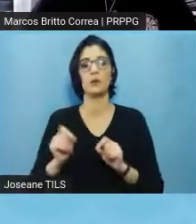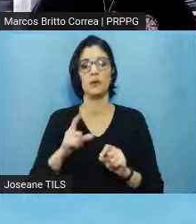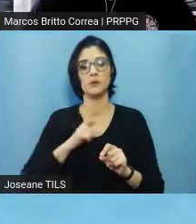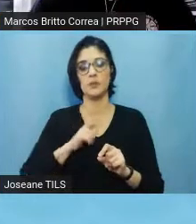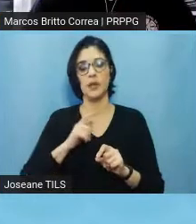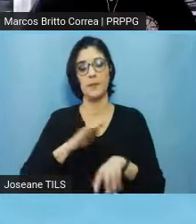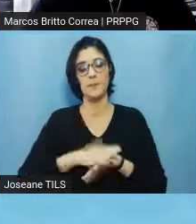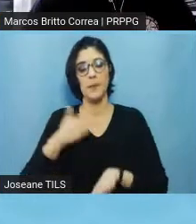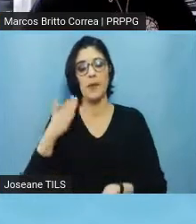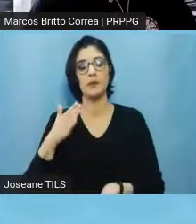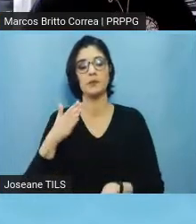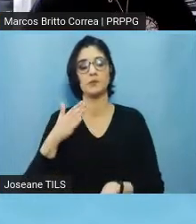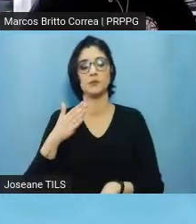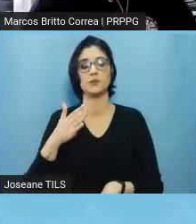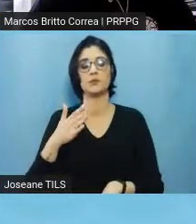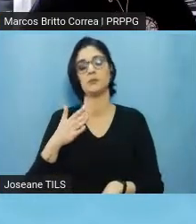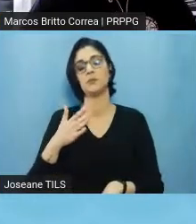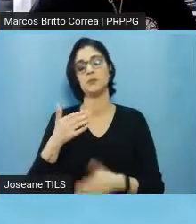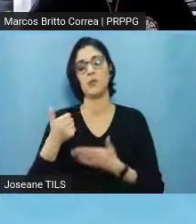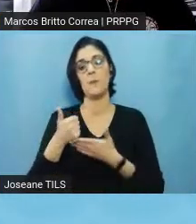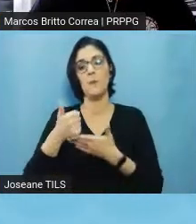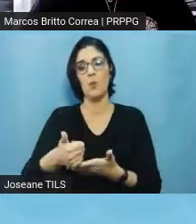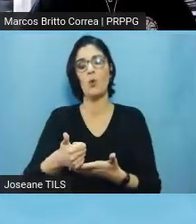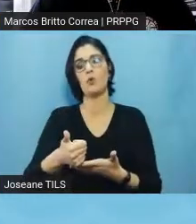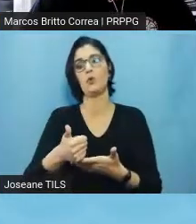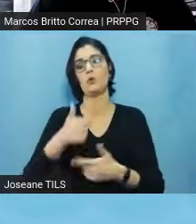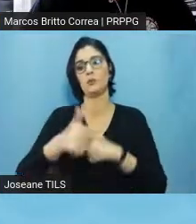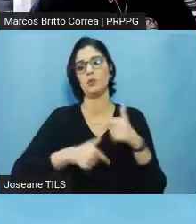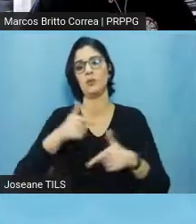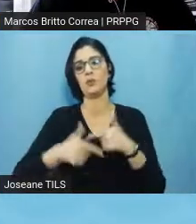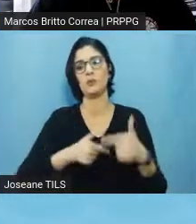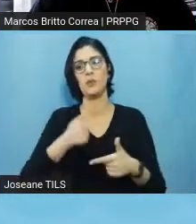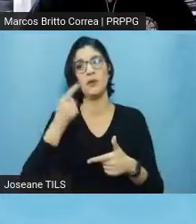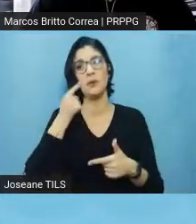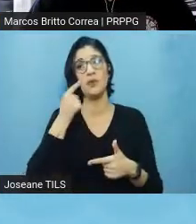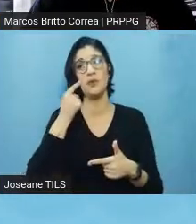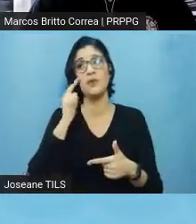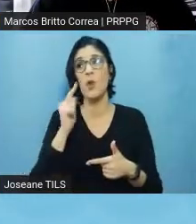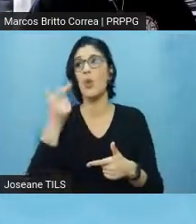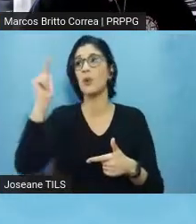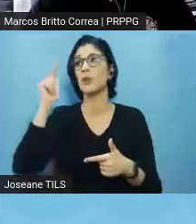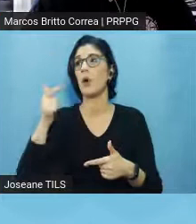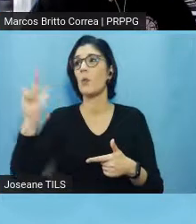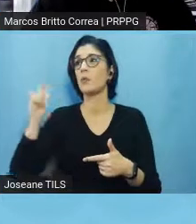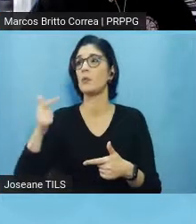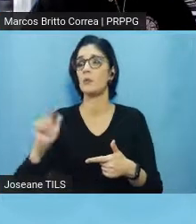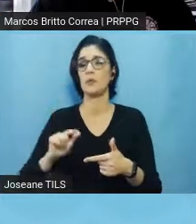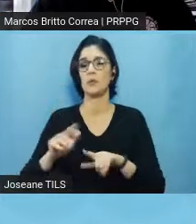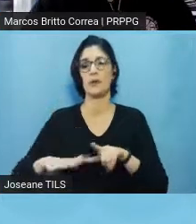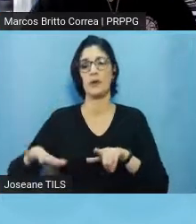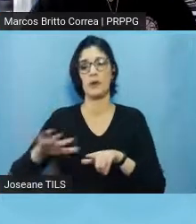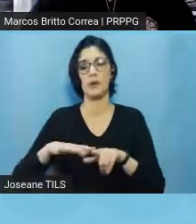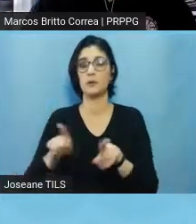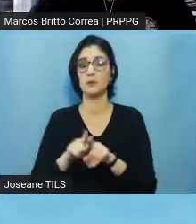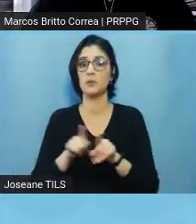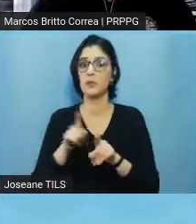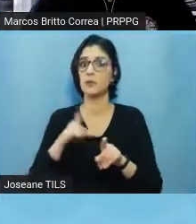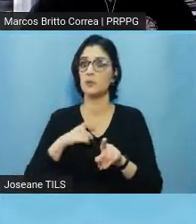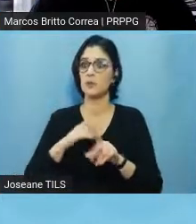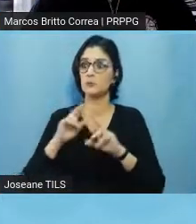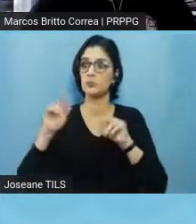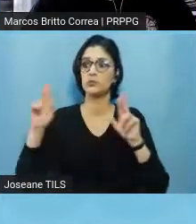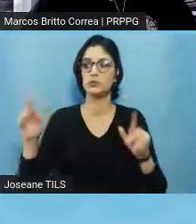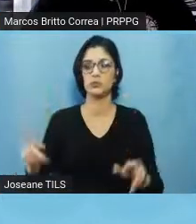os protocolos de pesquisa de outras áreas do conhecimento, né, que cada vez também estão chegando em mais número para